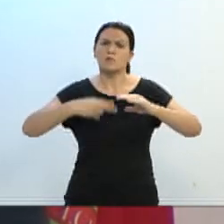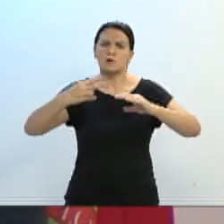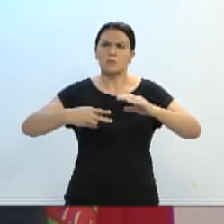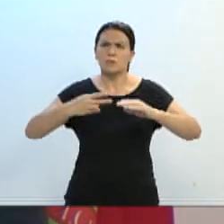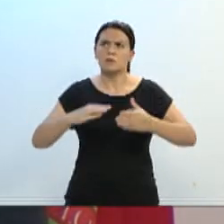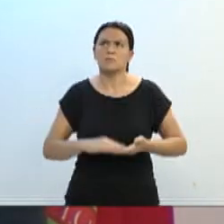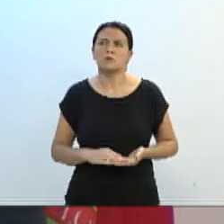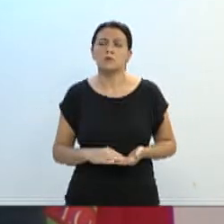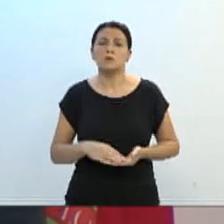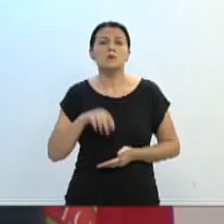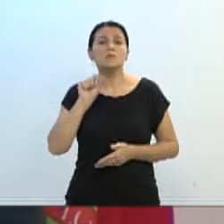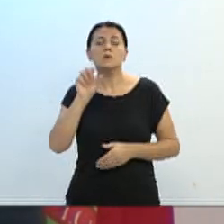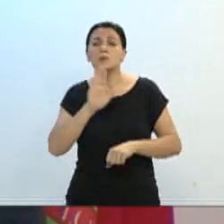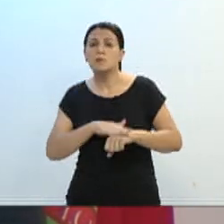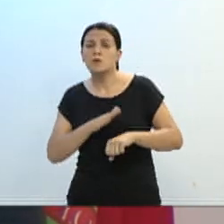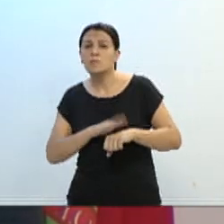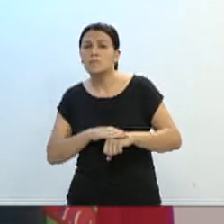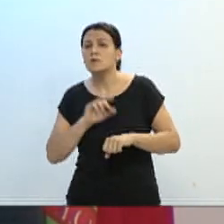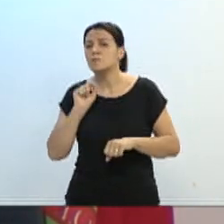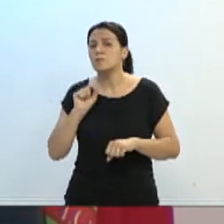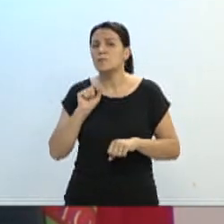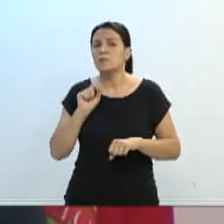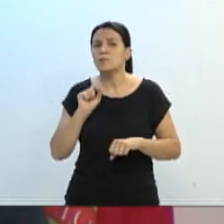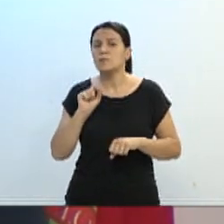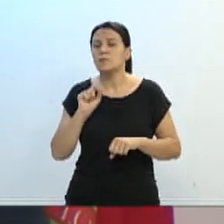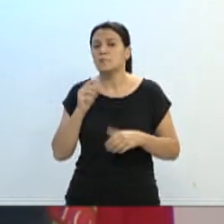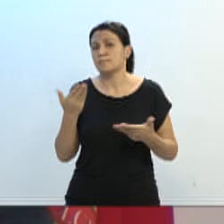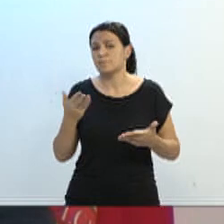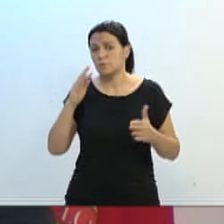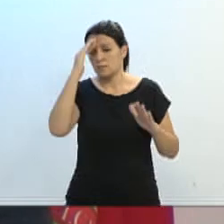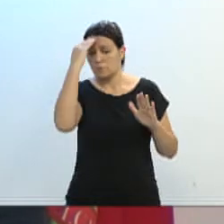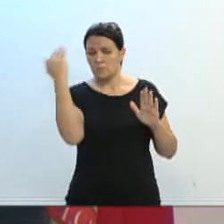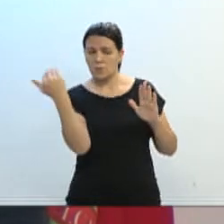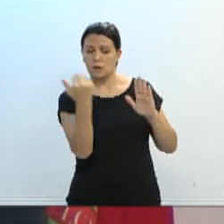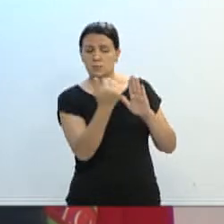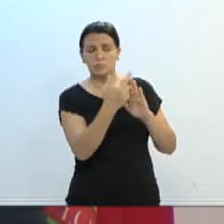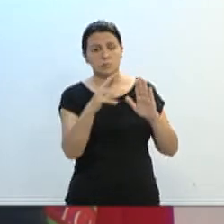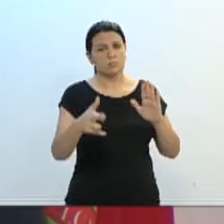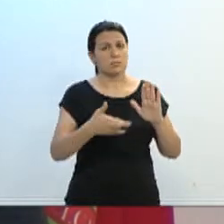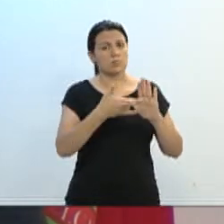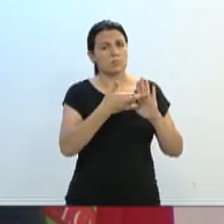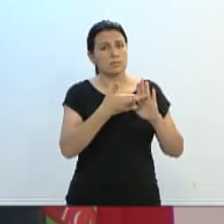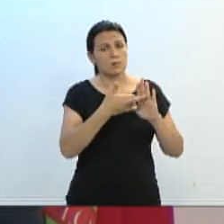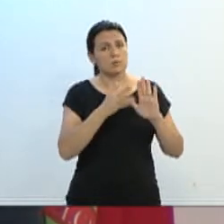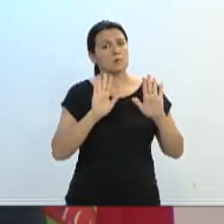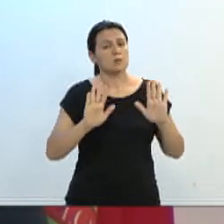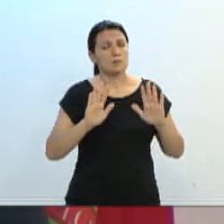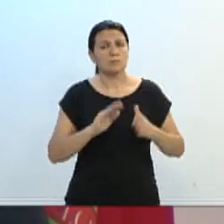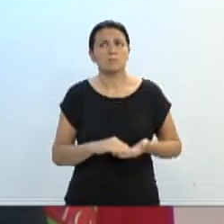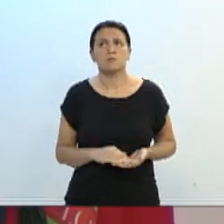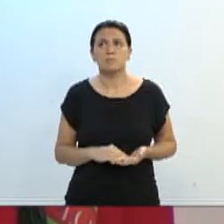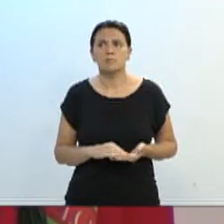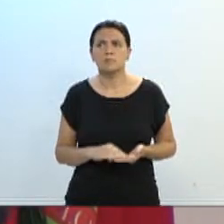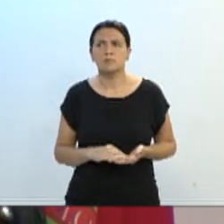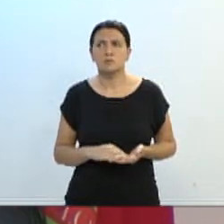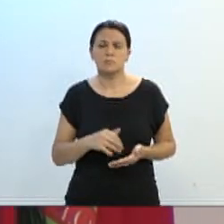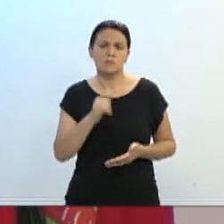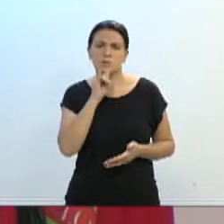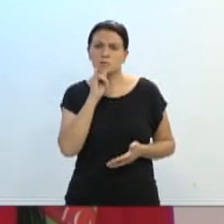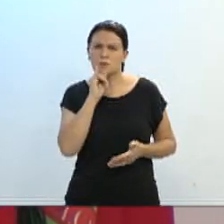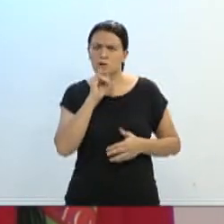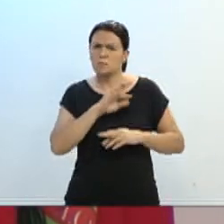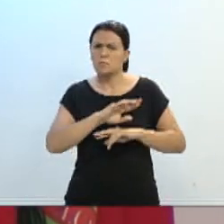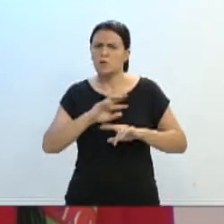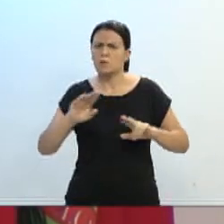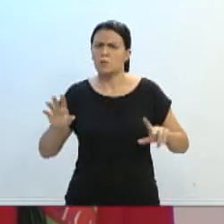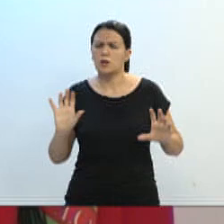Então, o eu fiz, foi nada mais, nada menos, fazer com que o regimento interno fosse cumprido, a exemplo do que tantas